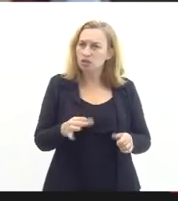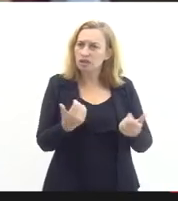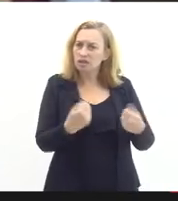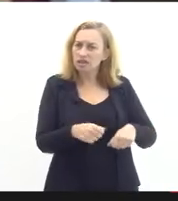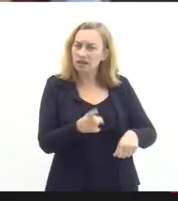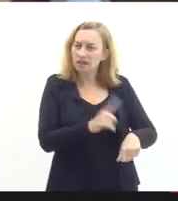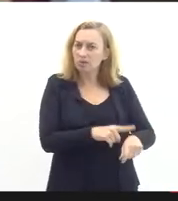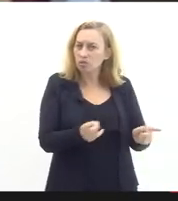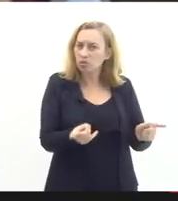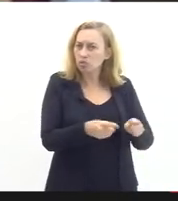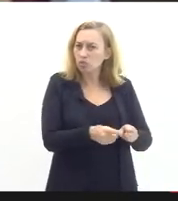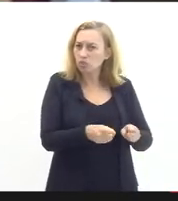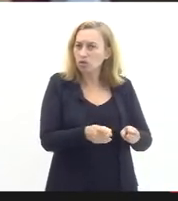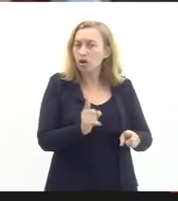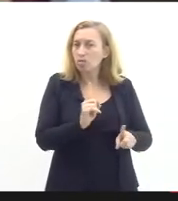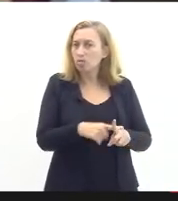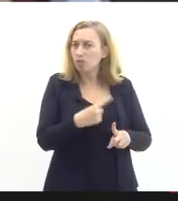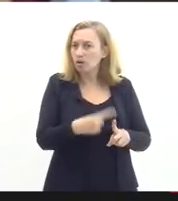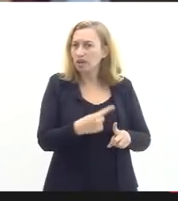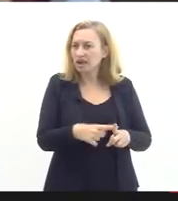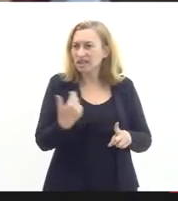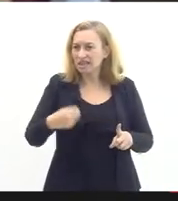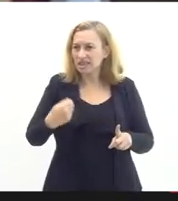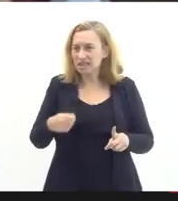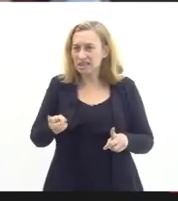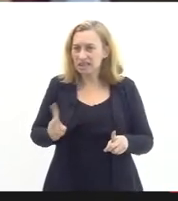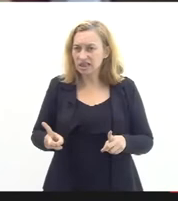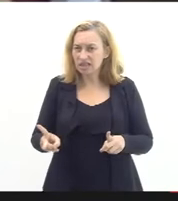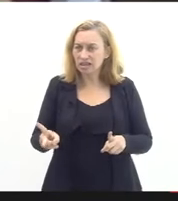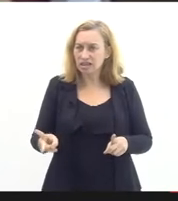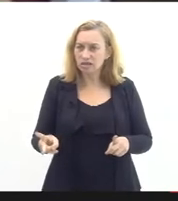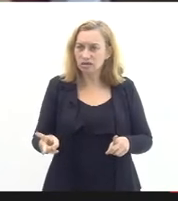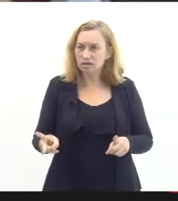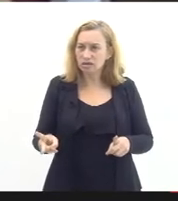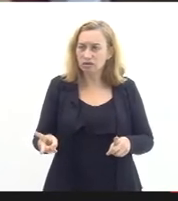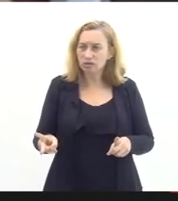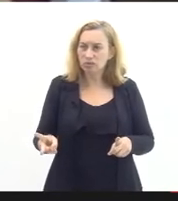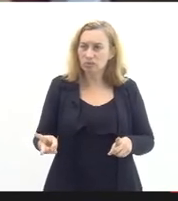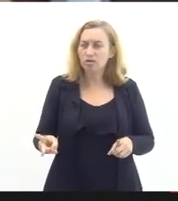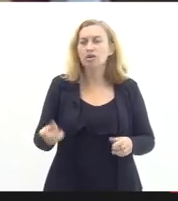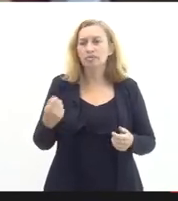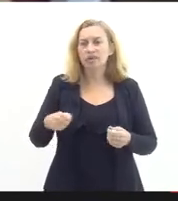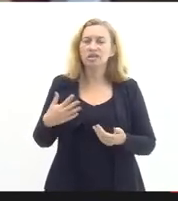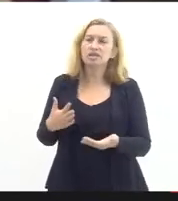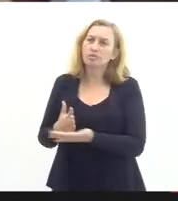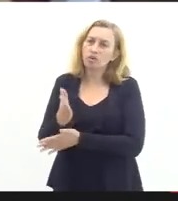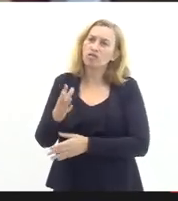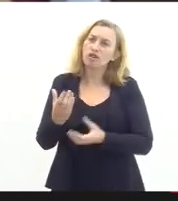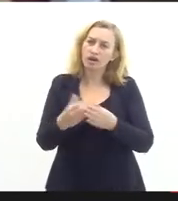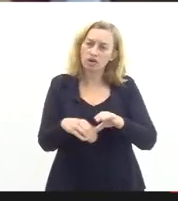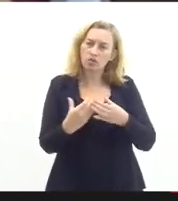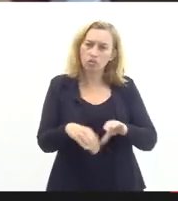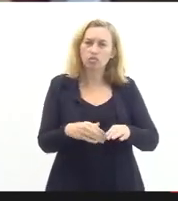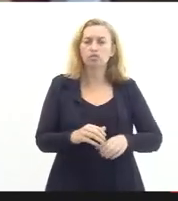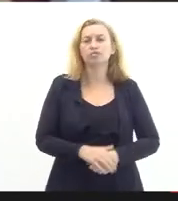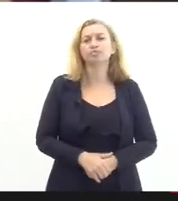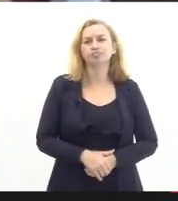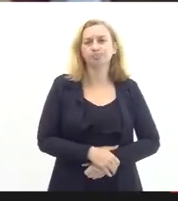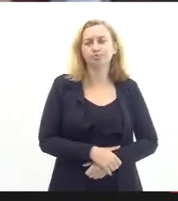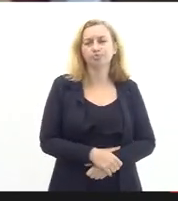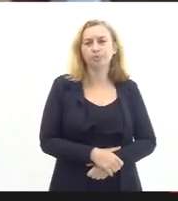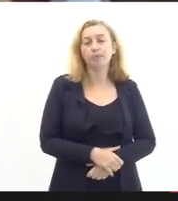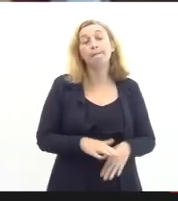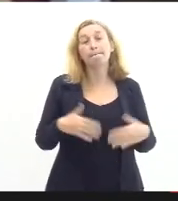carência efetiva deve ser suprida com aprovado em concurso que por mérito foi aprovado em concurso